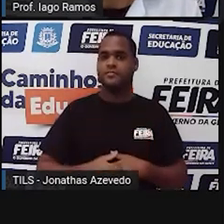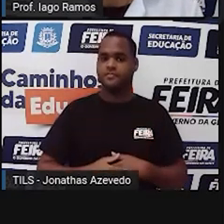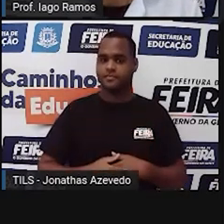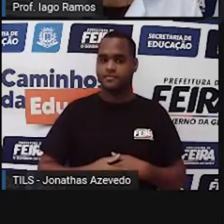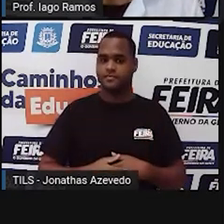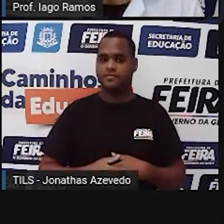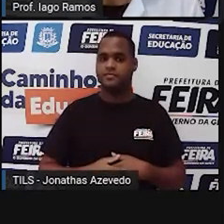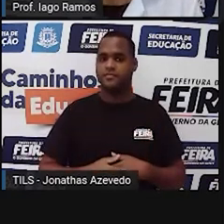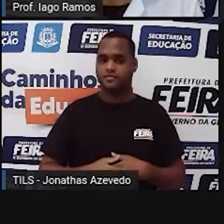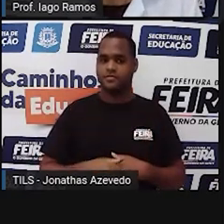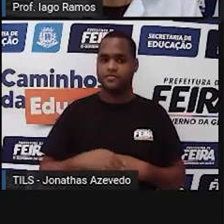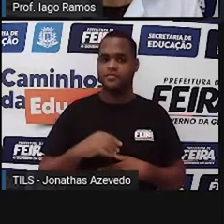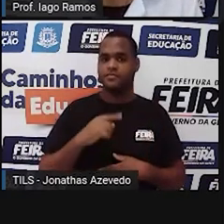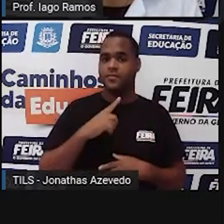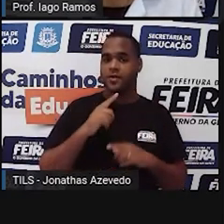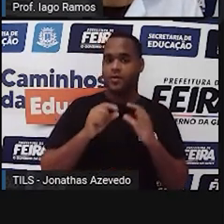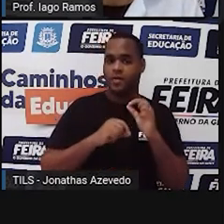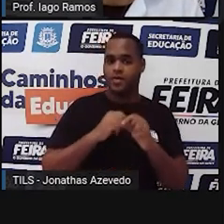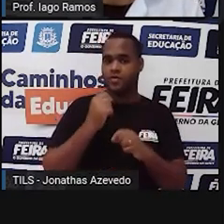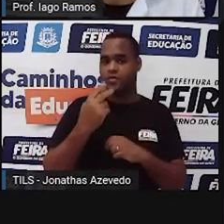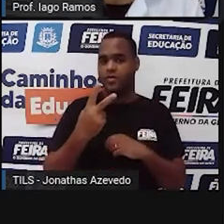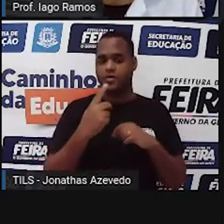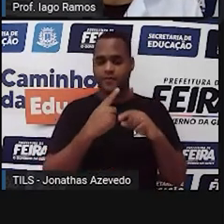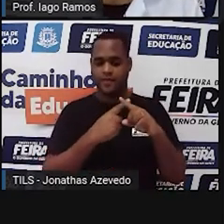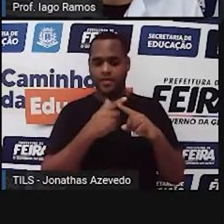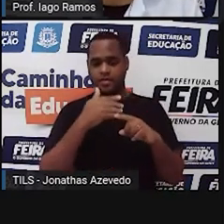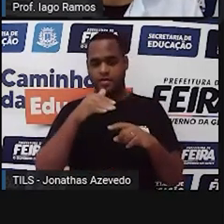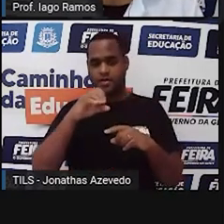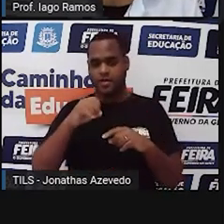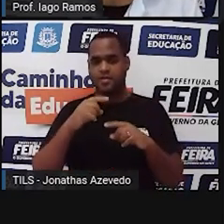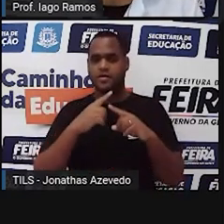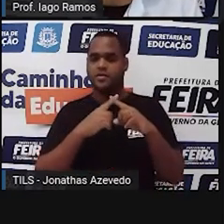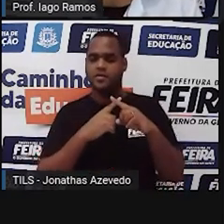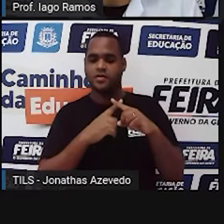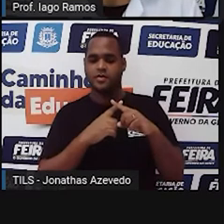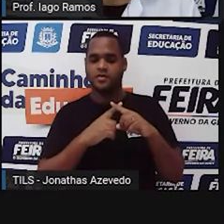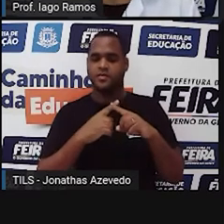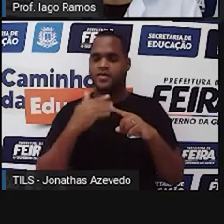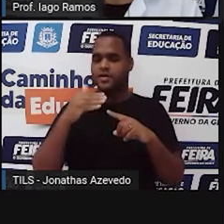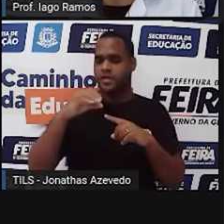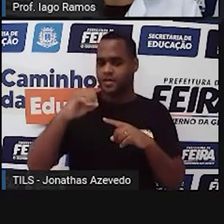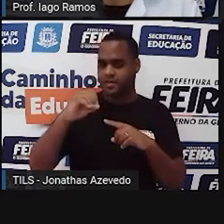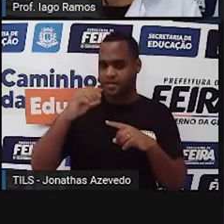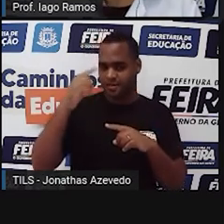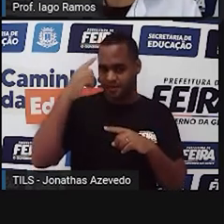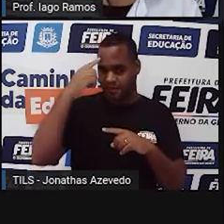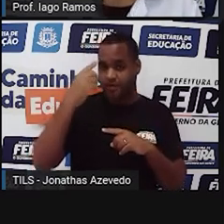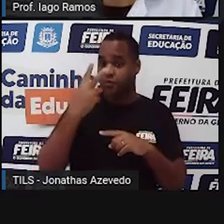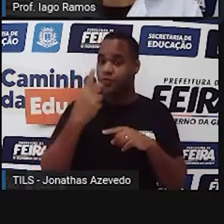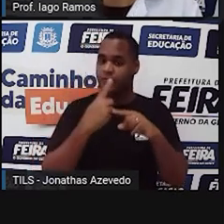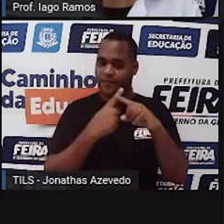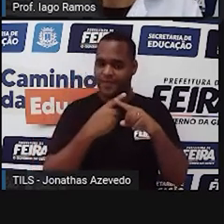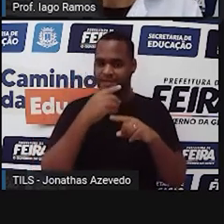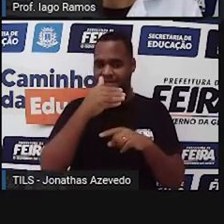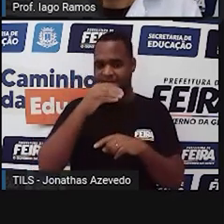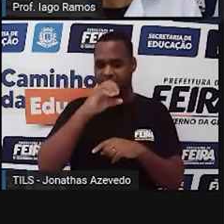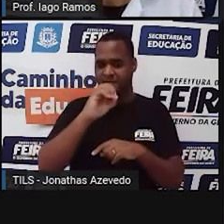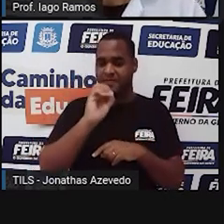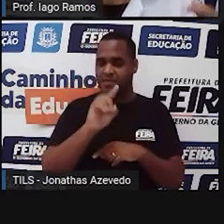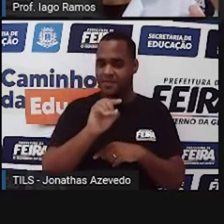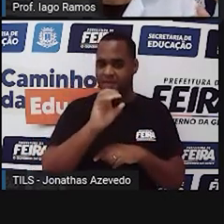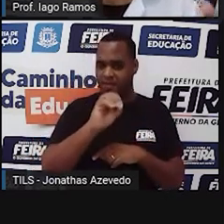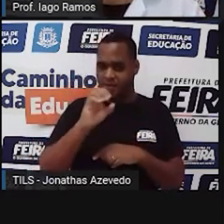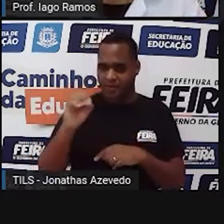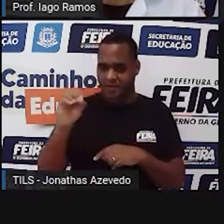é o mesmo que fazer uma multiplicação por mil. Então, fazendo duas vezes mil, né,